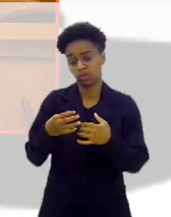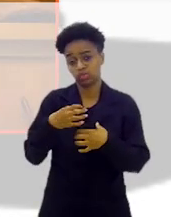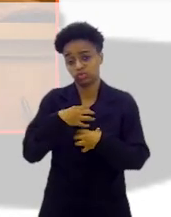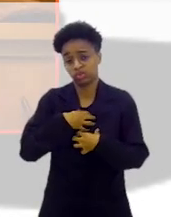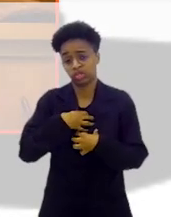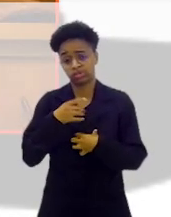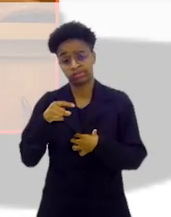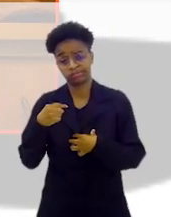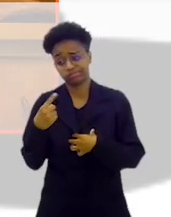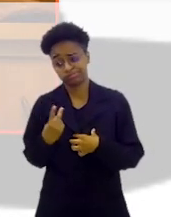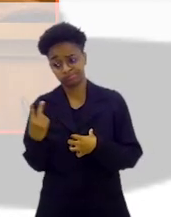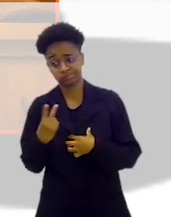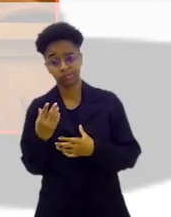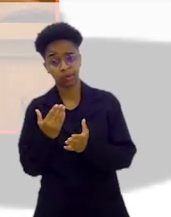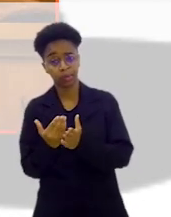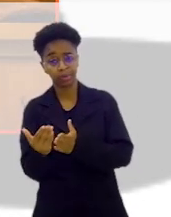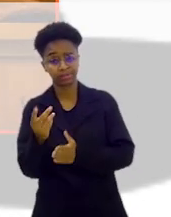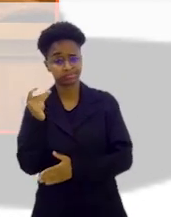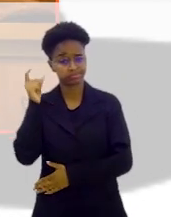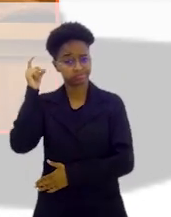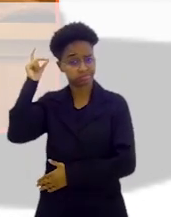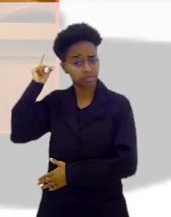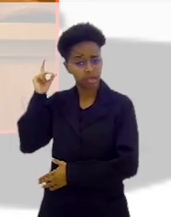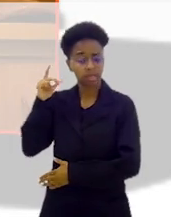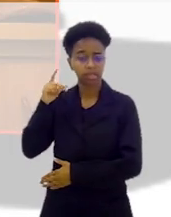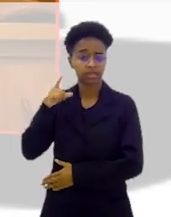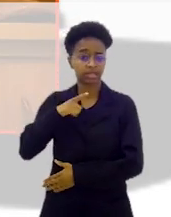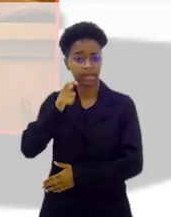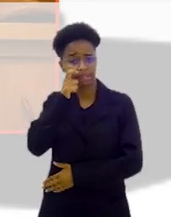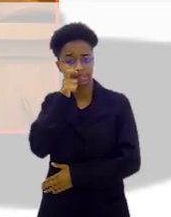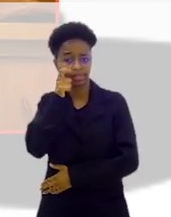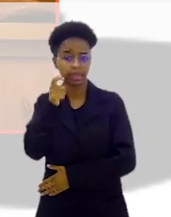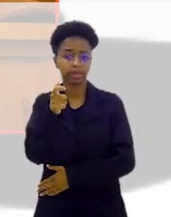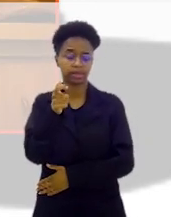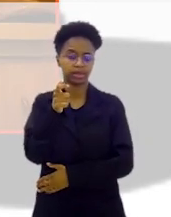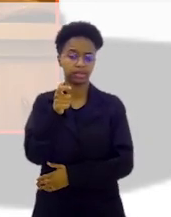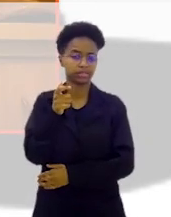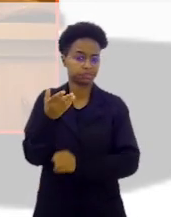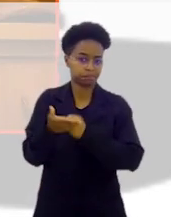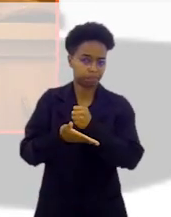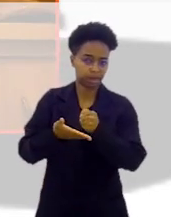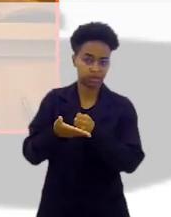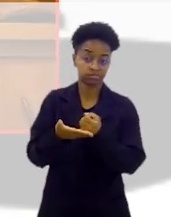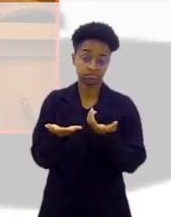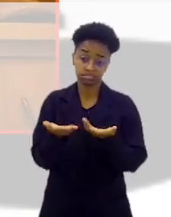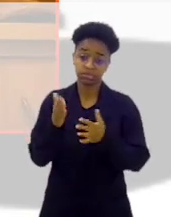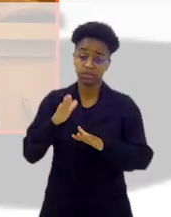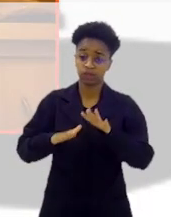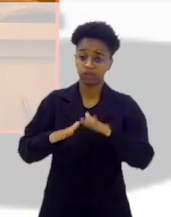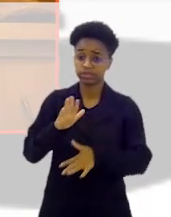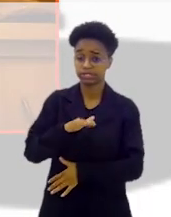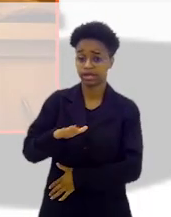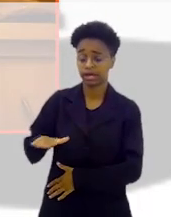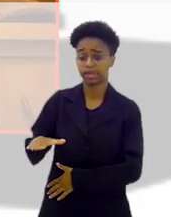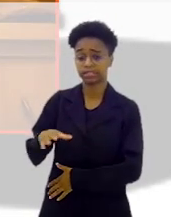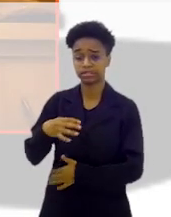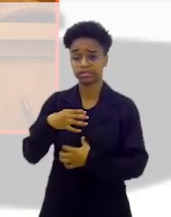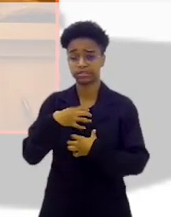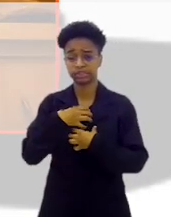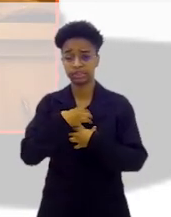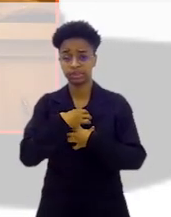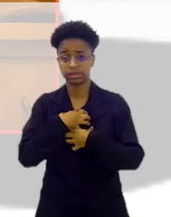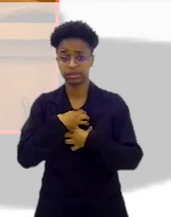que da forma que nós dois começamos lá, com aquele interesse prévio que nós tivemos, talvez para criança,